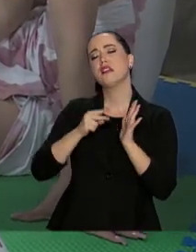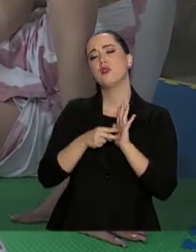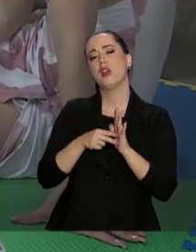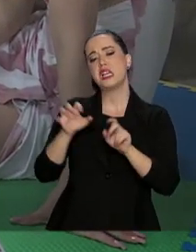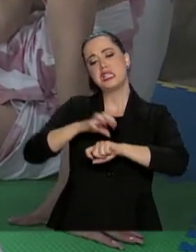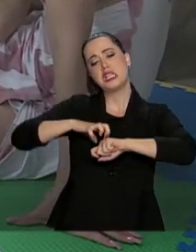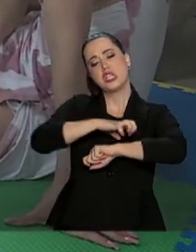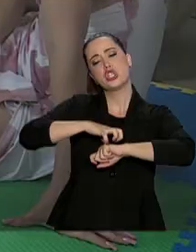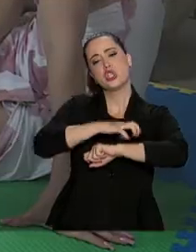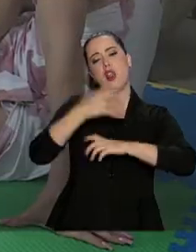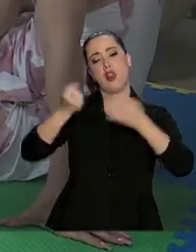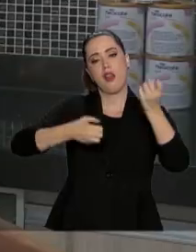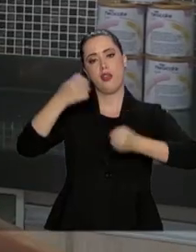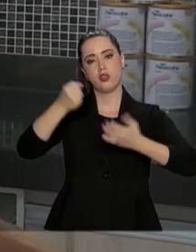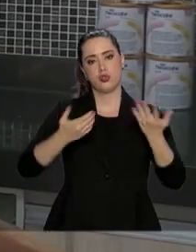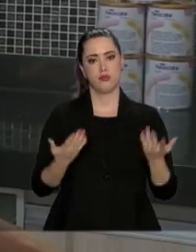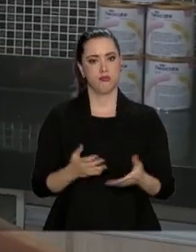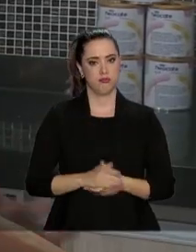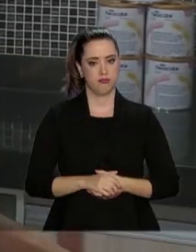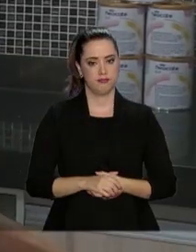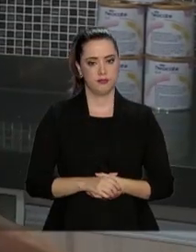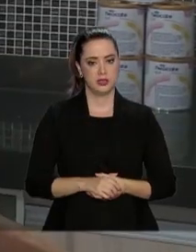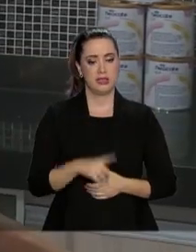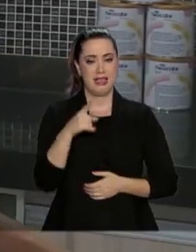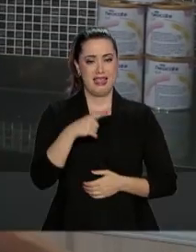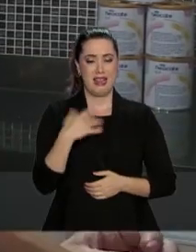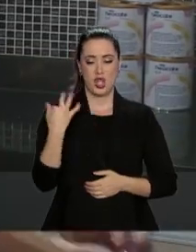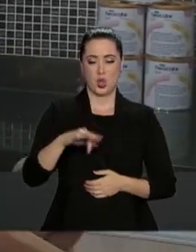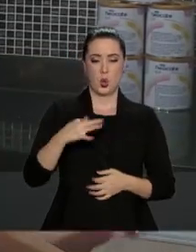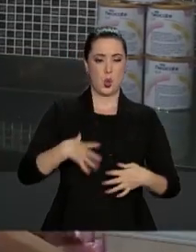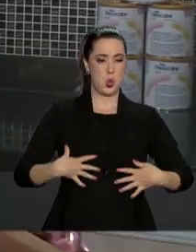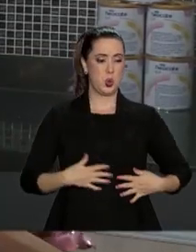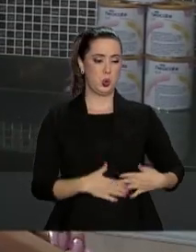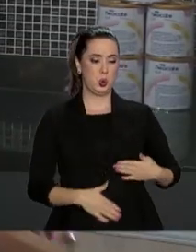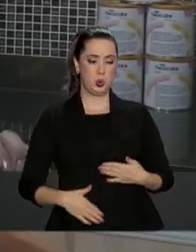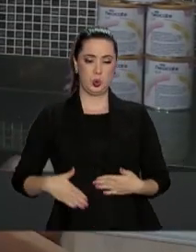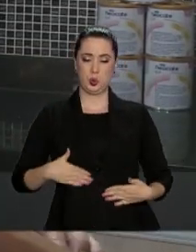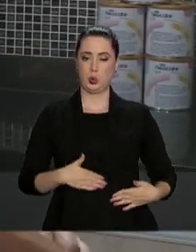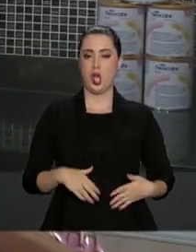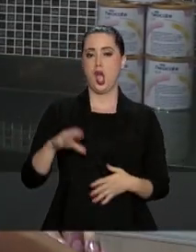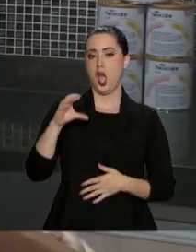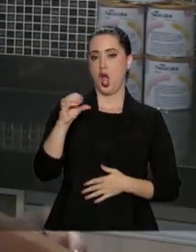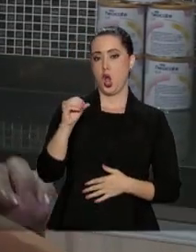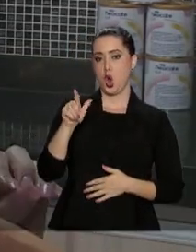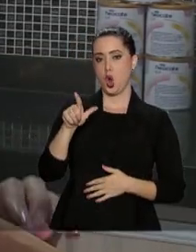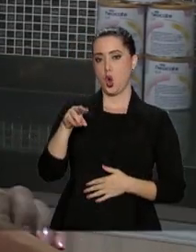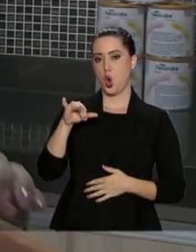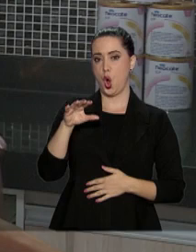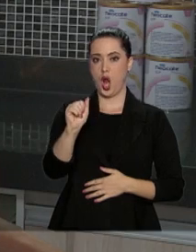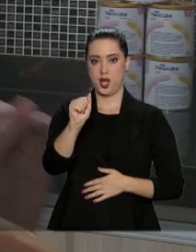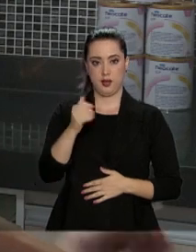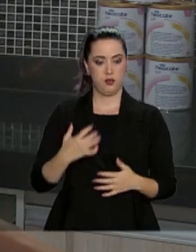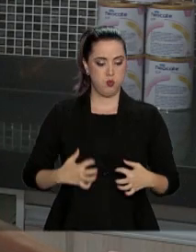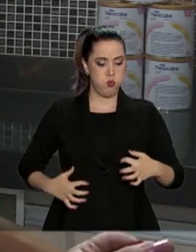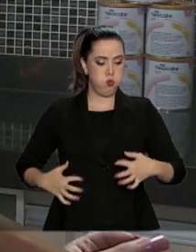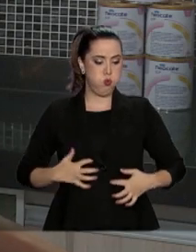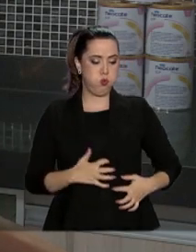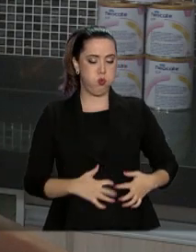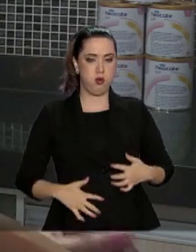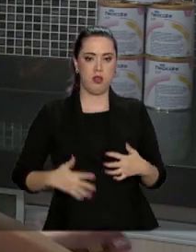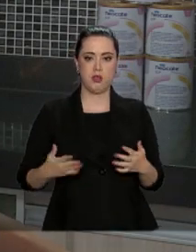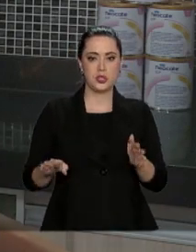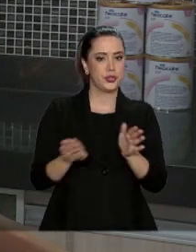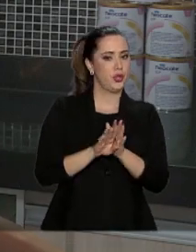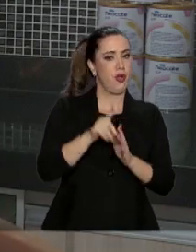vaca, não foi fácil. Ela sentia muita cólica, que geralmente começa com cólica com 14 dias de vida. Ela começou com três dias,